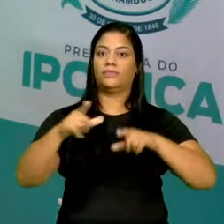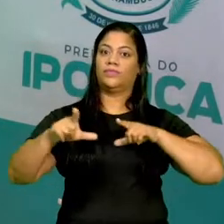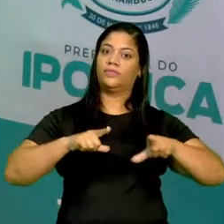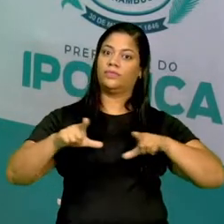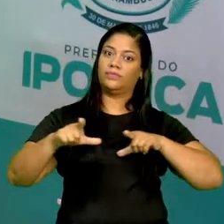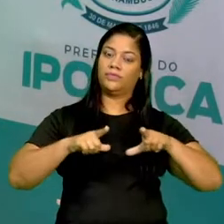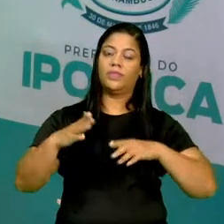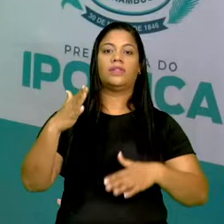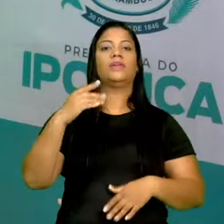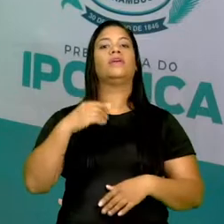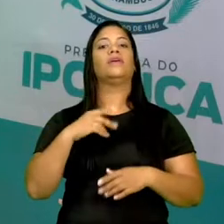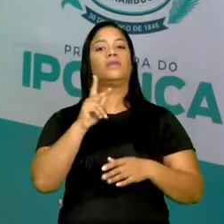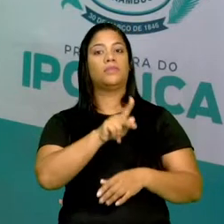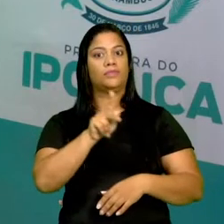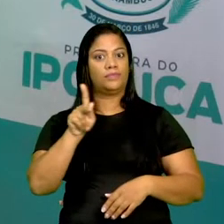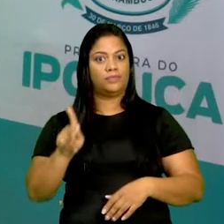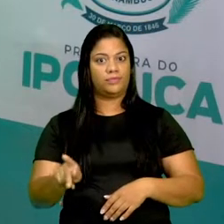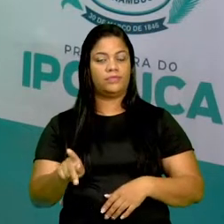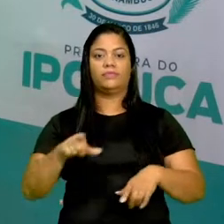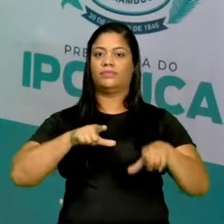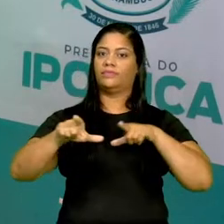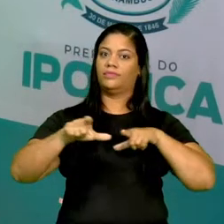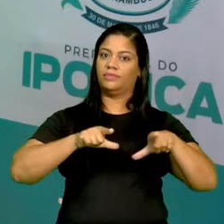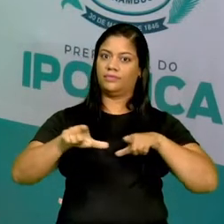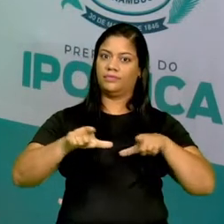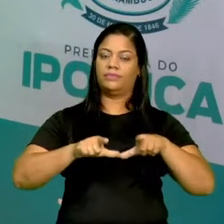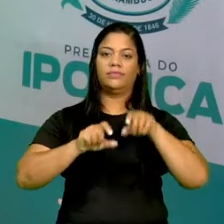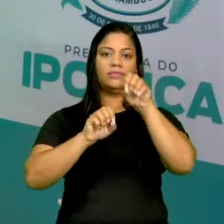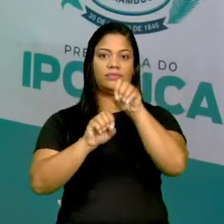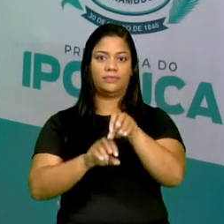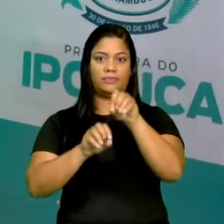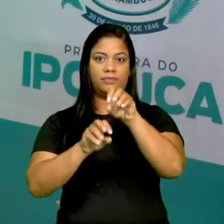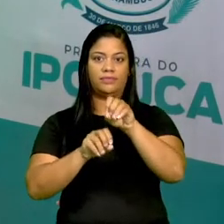No meu caso, eu pratico o meu trabalho lá ensinando.